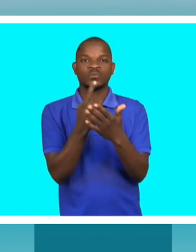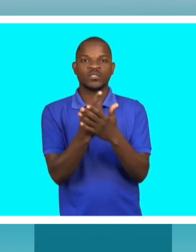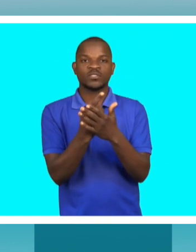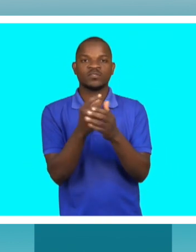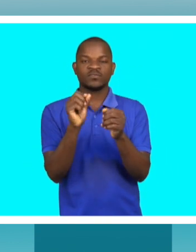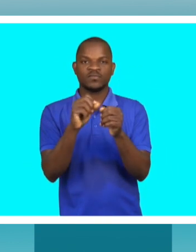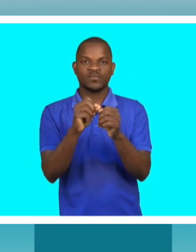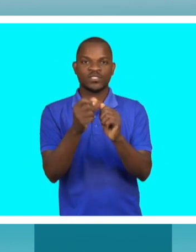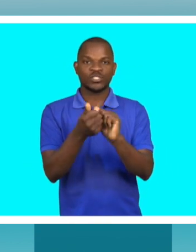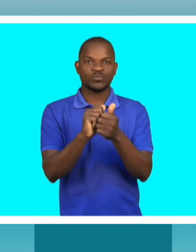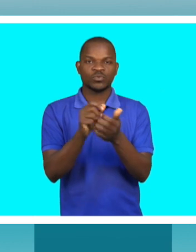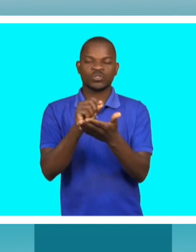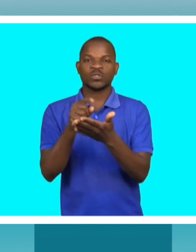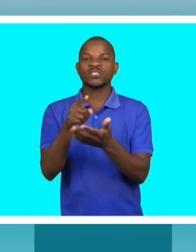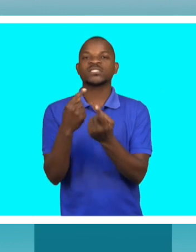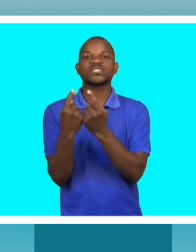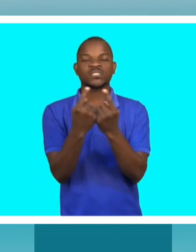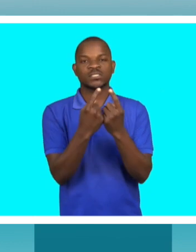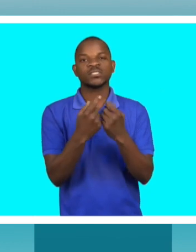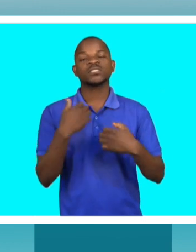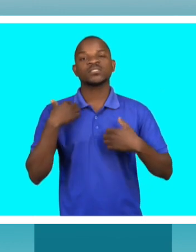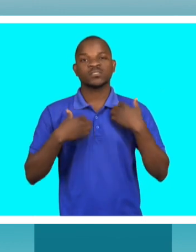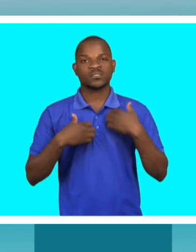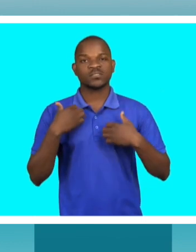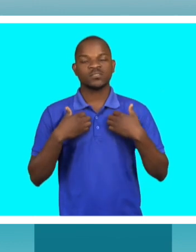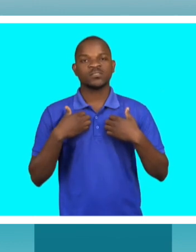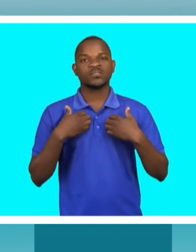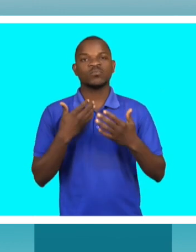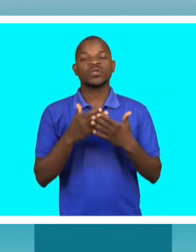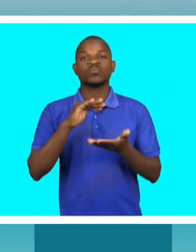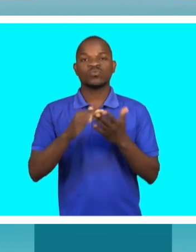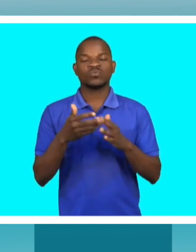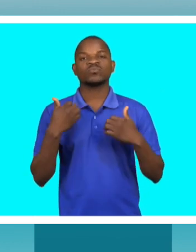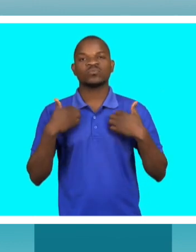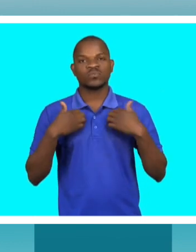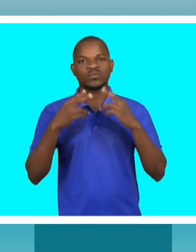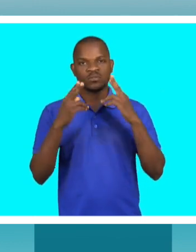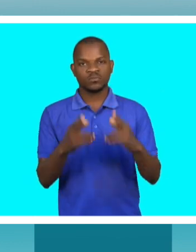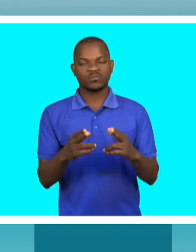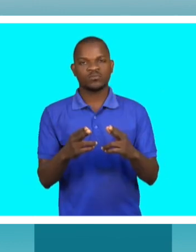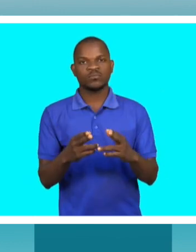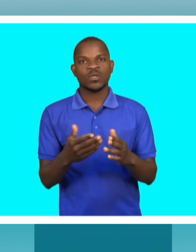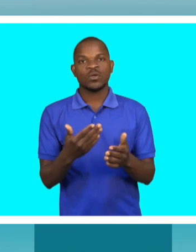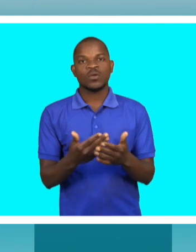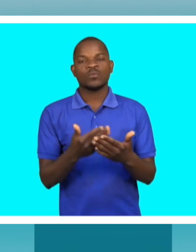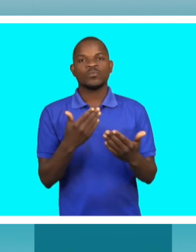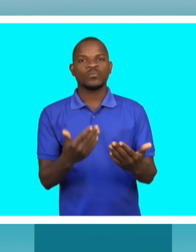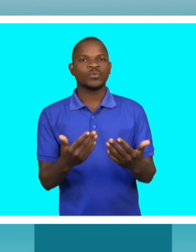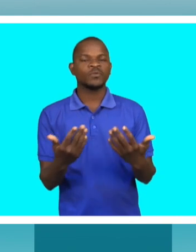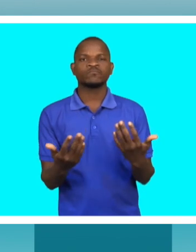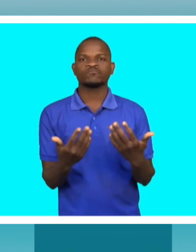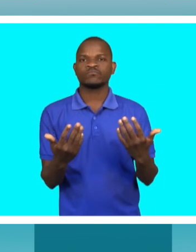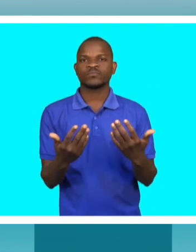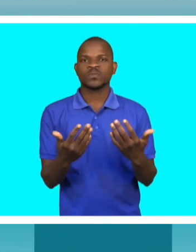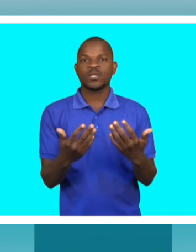do desporto nas escolas é outra situação que preocupa os professores de educação física. Divulgar um bocadinho mais